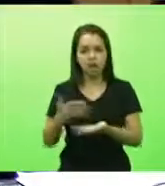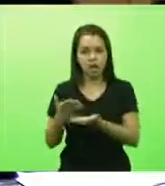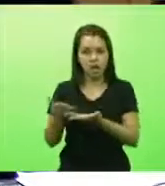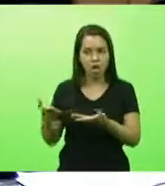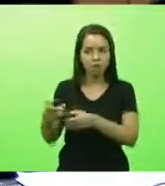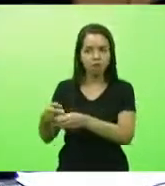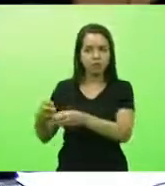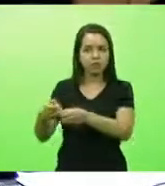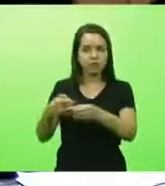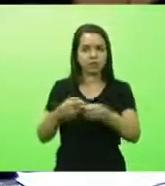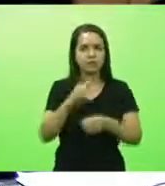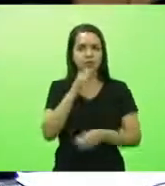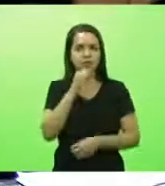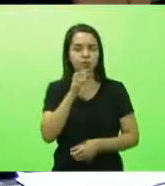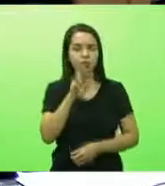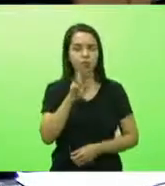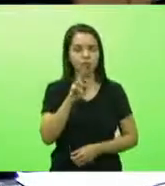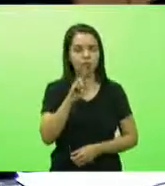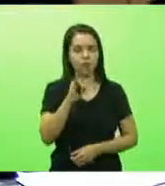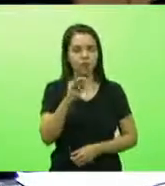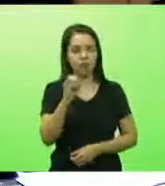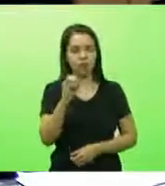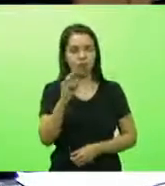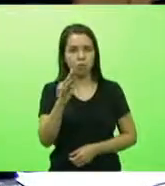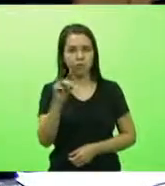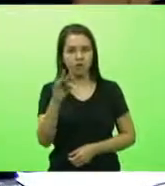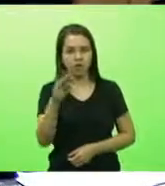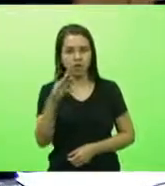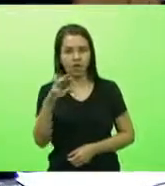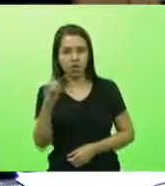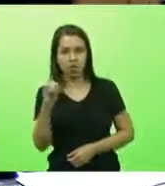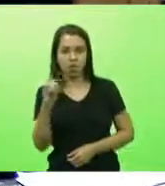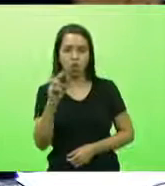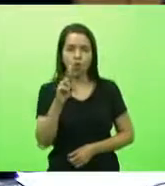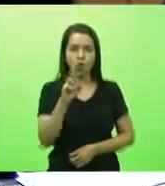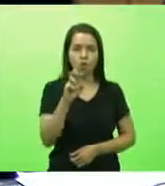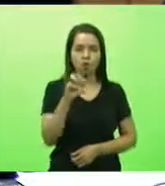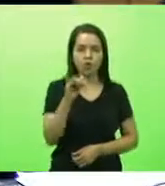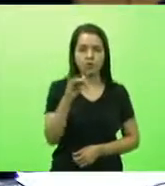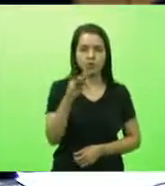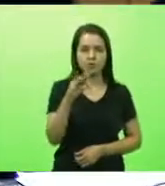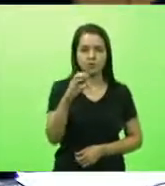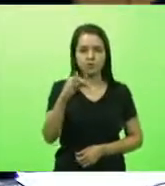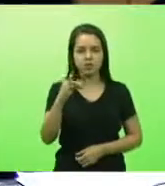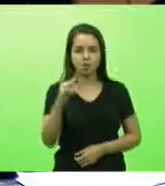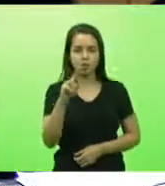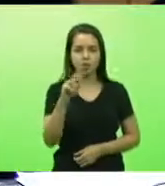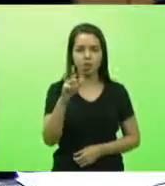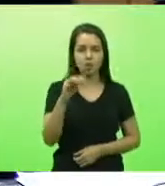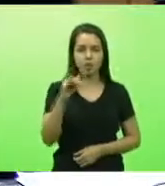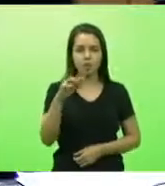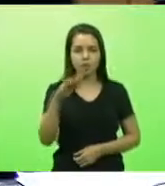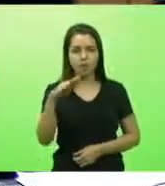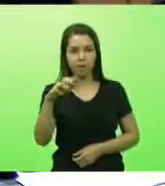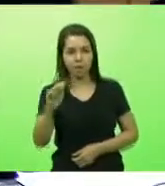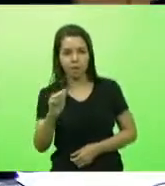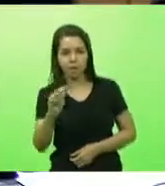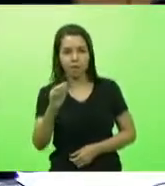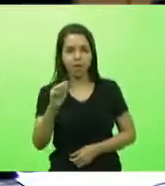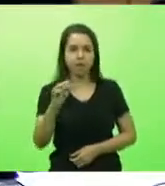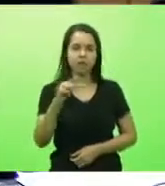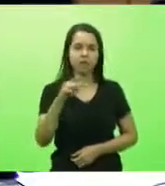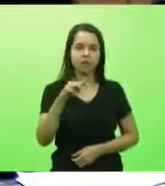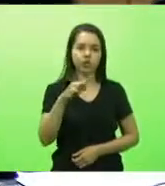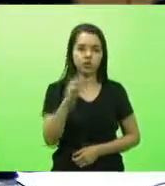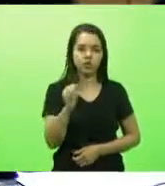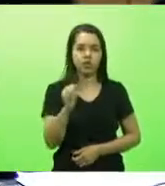exemplo, Rio Rufino, tem poucas contaminações, Urubici, Urupema, Bom Jardim da Serra, São Joaquim, que